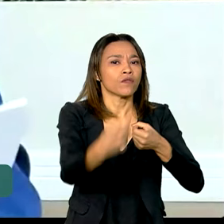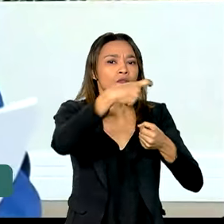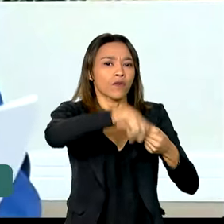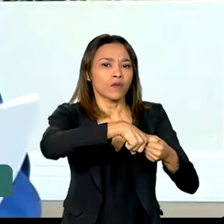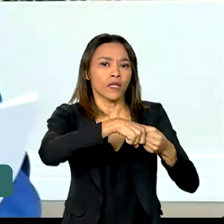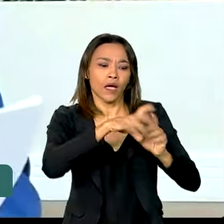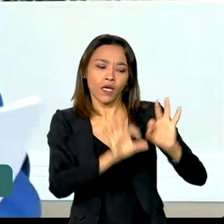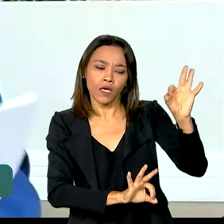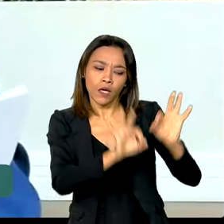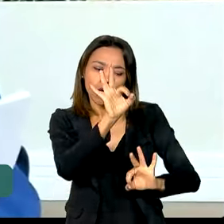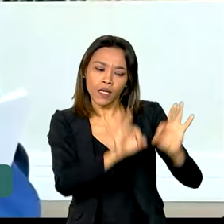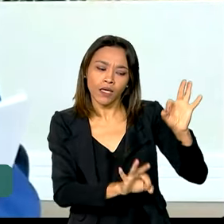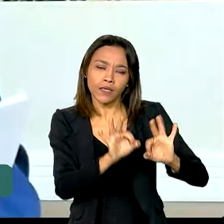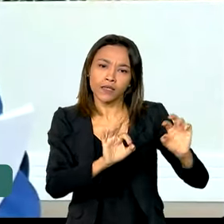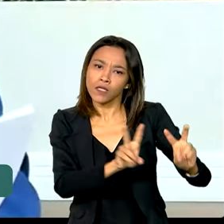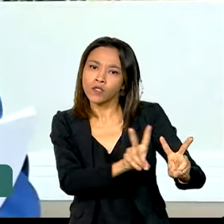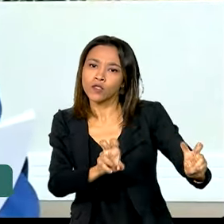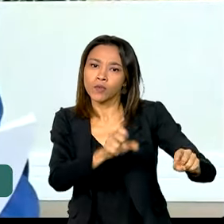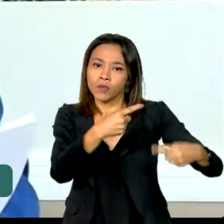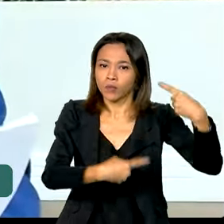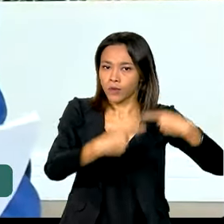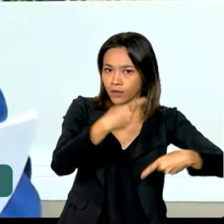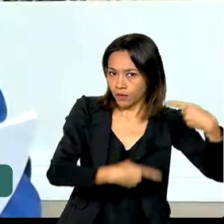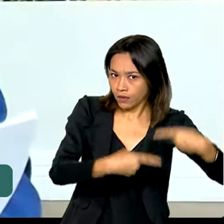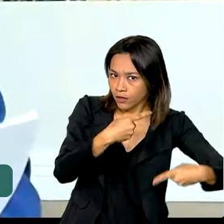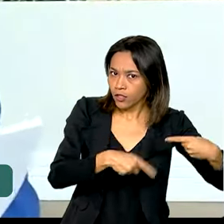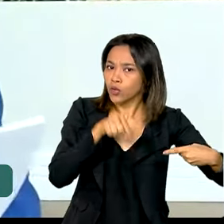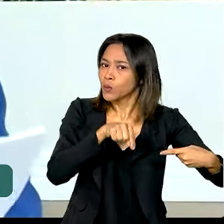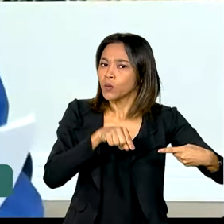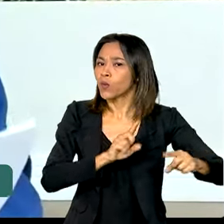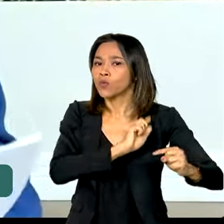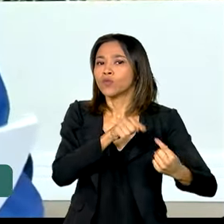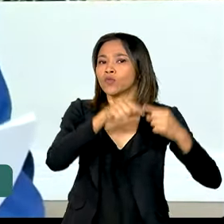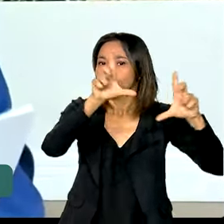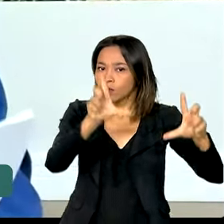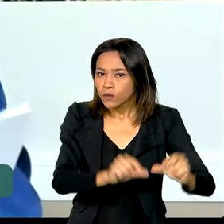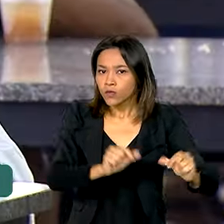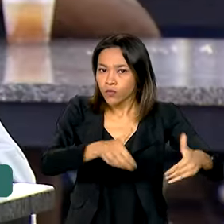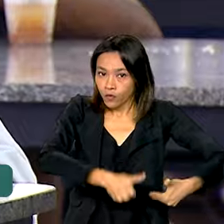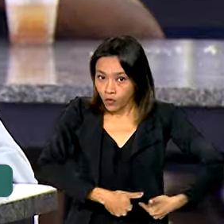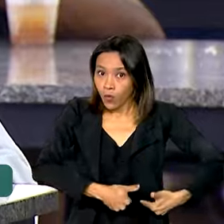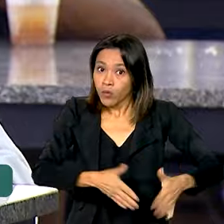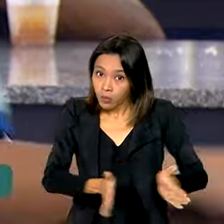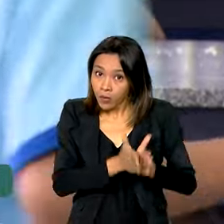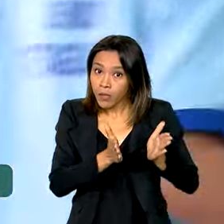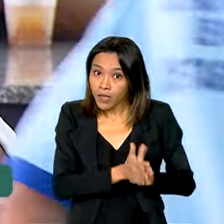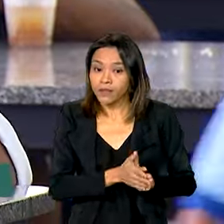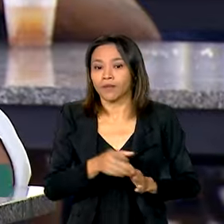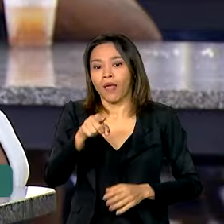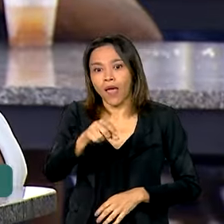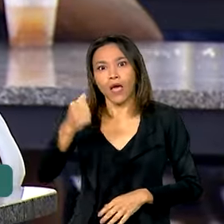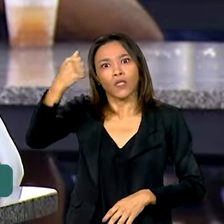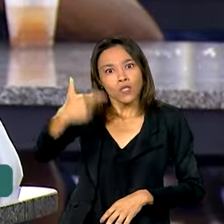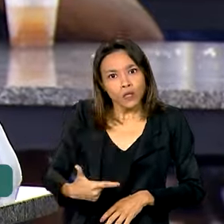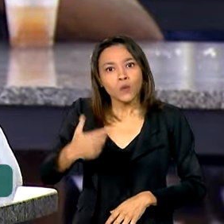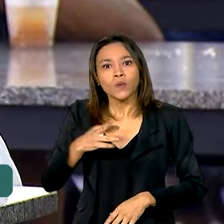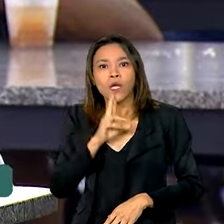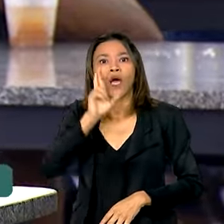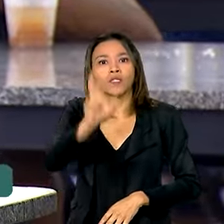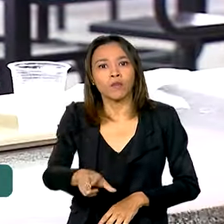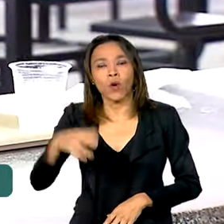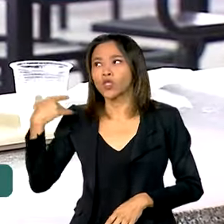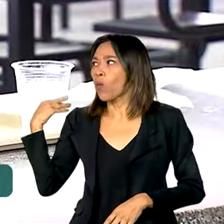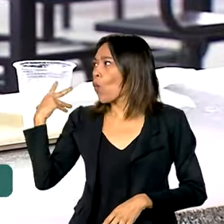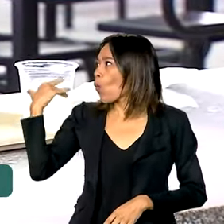as políticas públicas de redução da fome e da pobreza. É o segundo melhor resultado da série